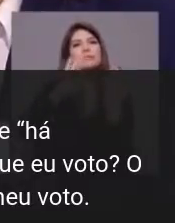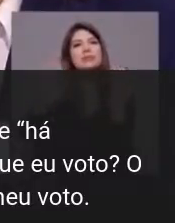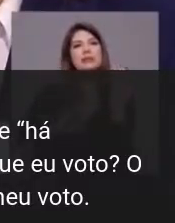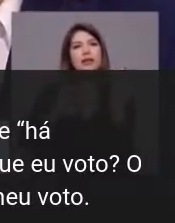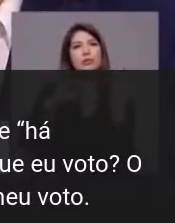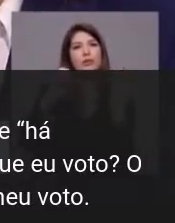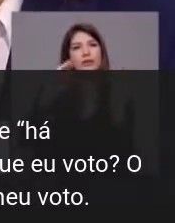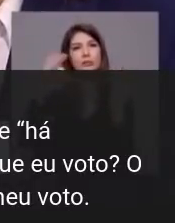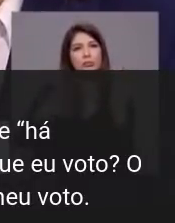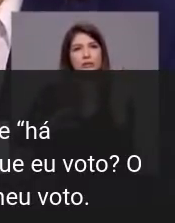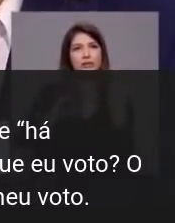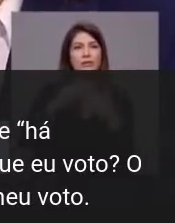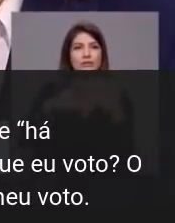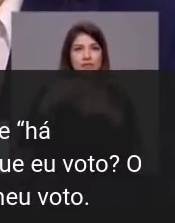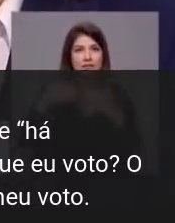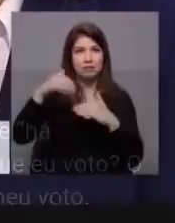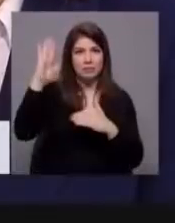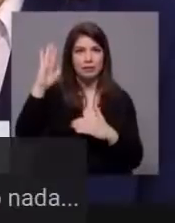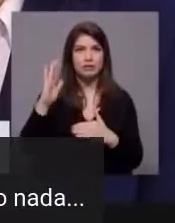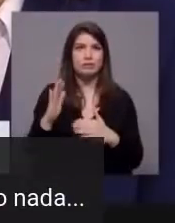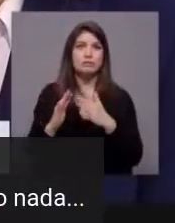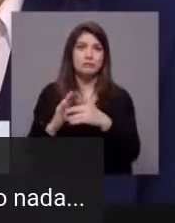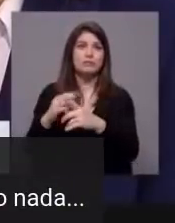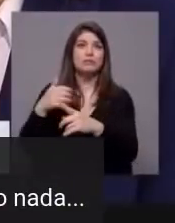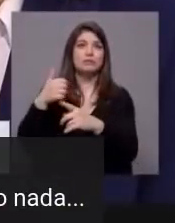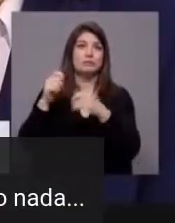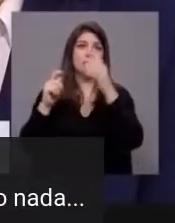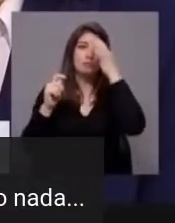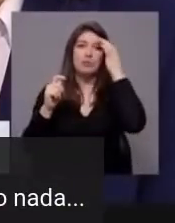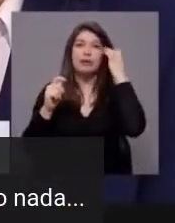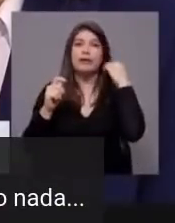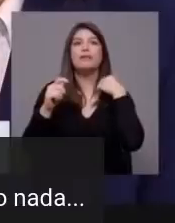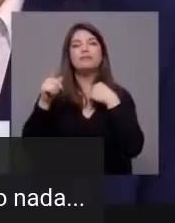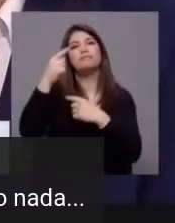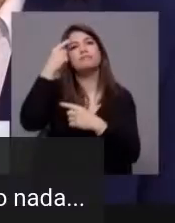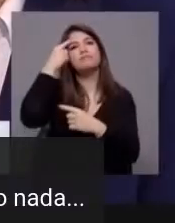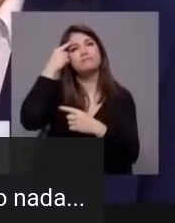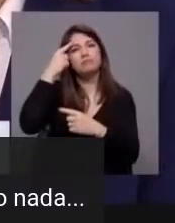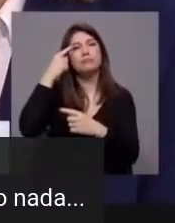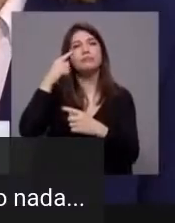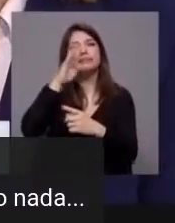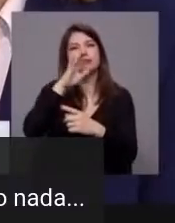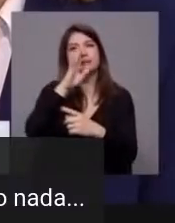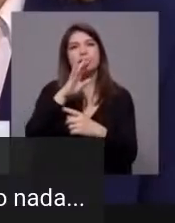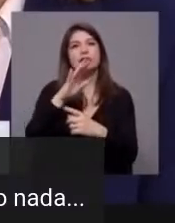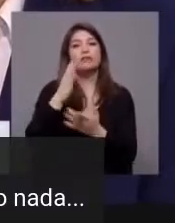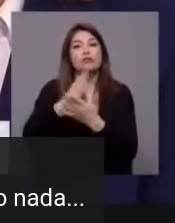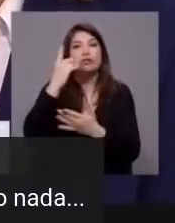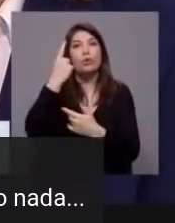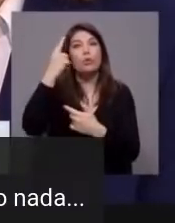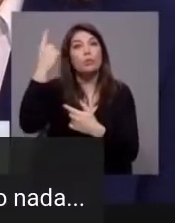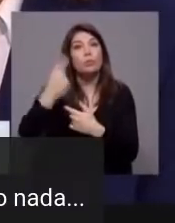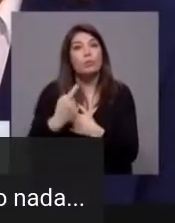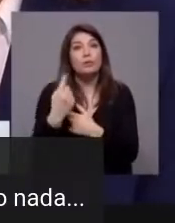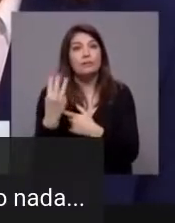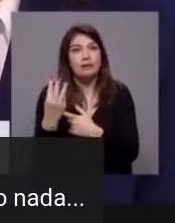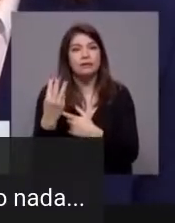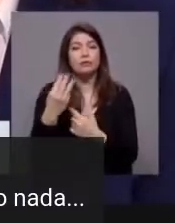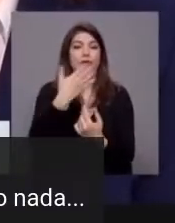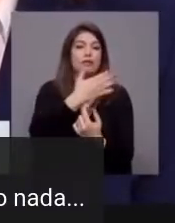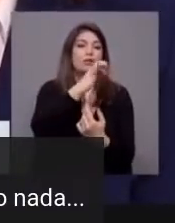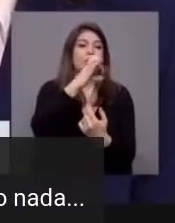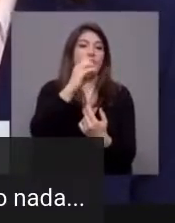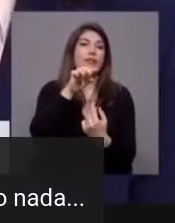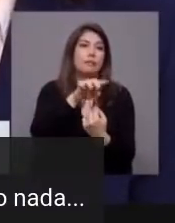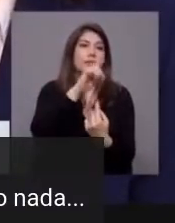proposta do Bloco de Esquerda, que tinha um impacto, é difícil de estimar, mas admitindo que se só um terço das pessoas, dos 180 mil